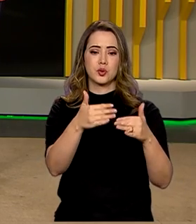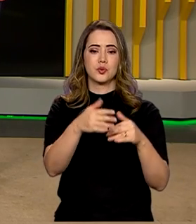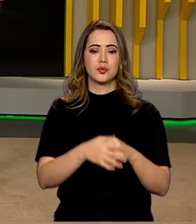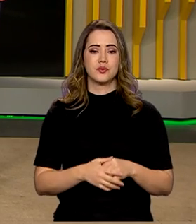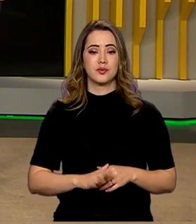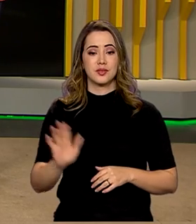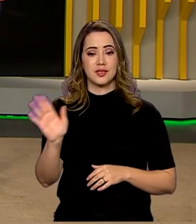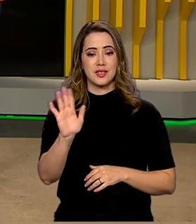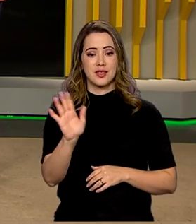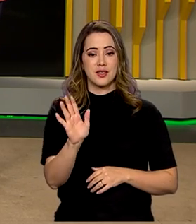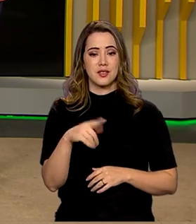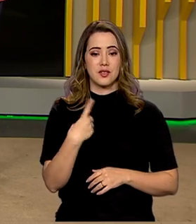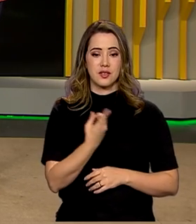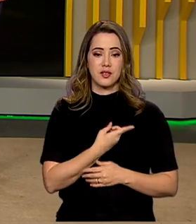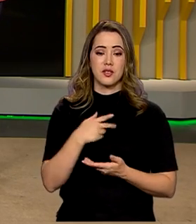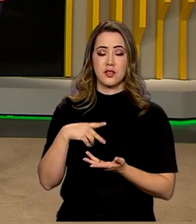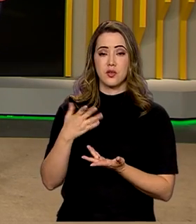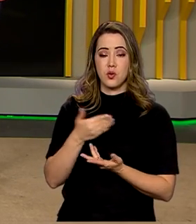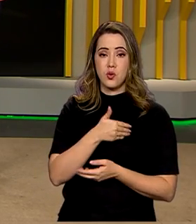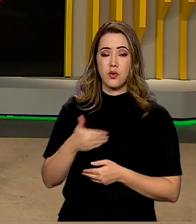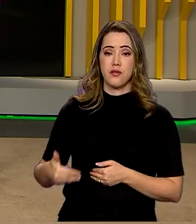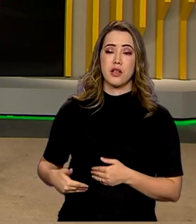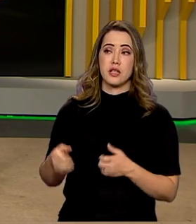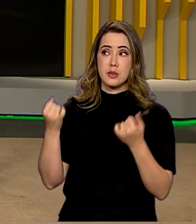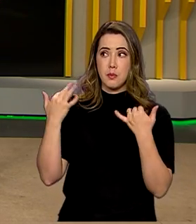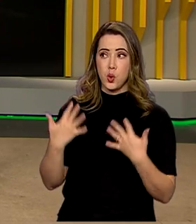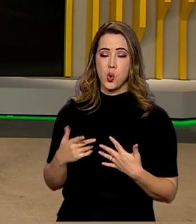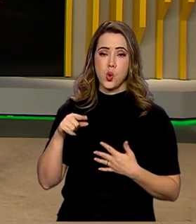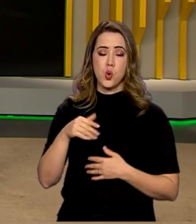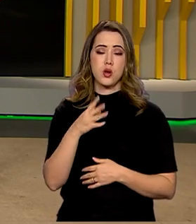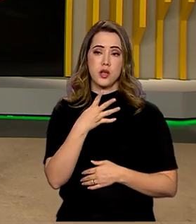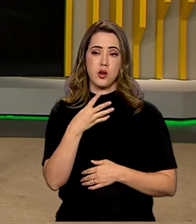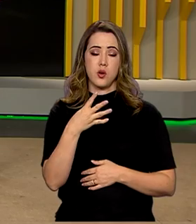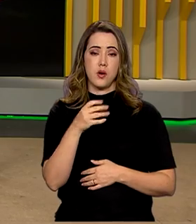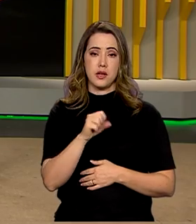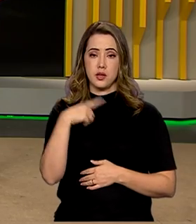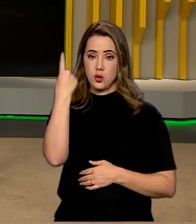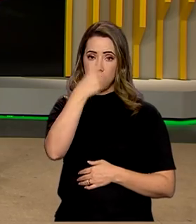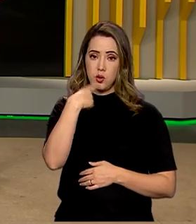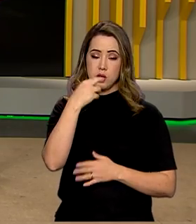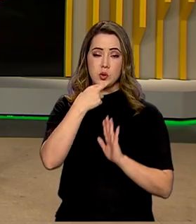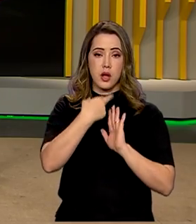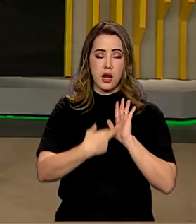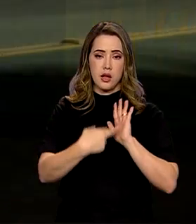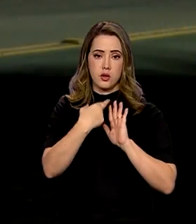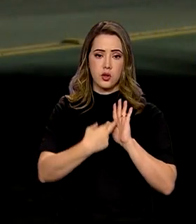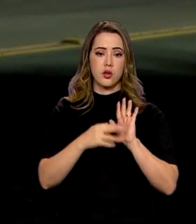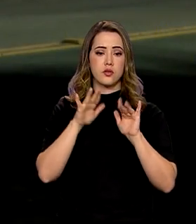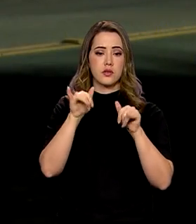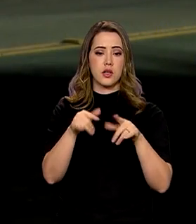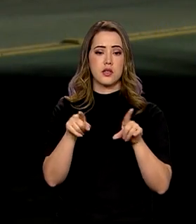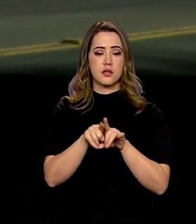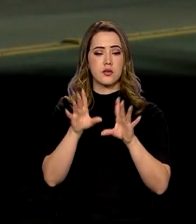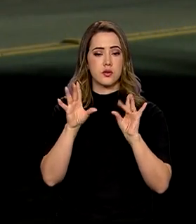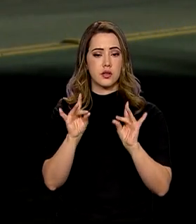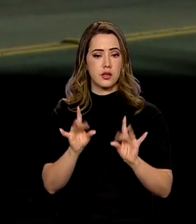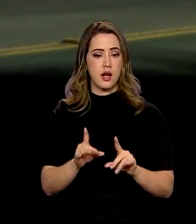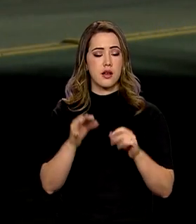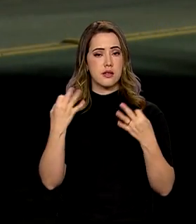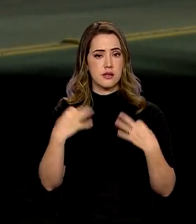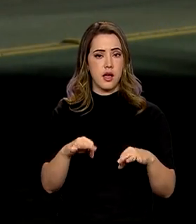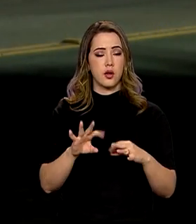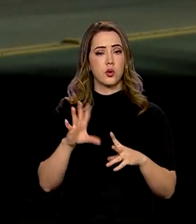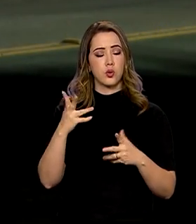Não, Roberto, por favor. Na verdade, o governo disse que em 48 horas um relatório deve estar pronto com os detalhes técnicos do que realmente